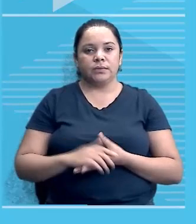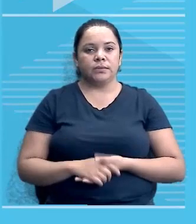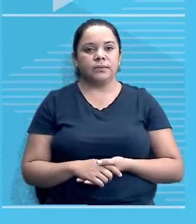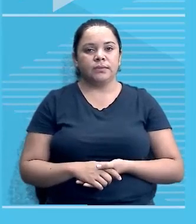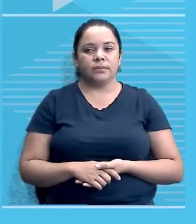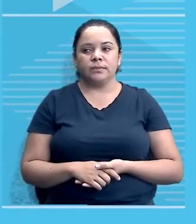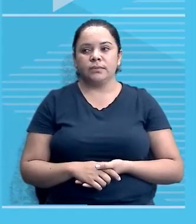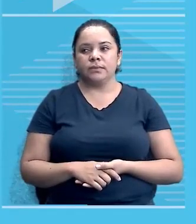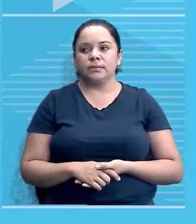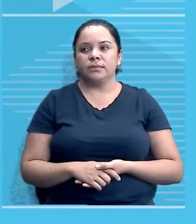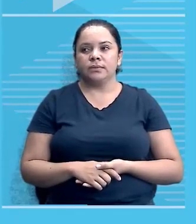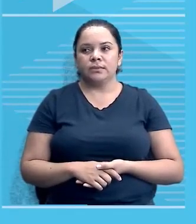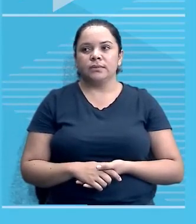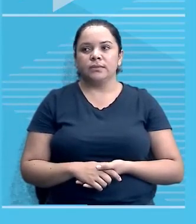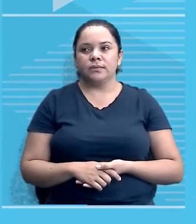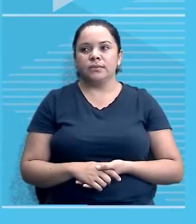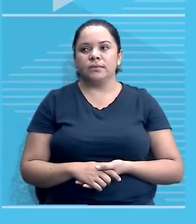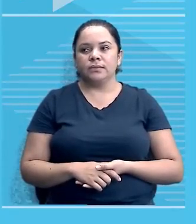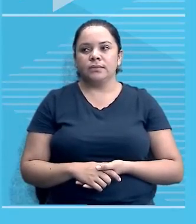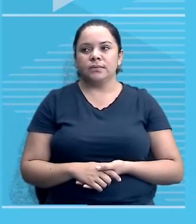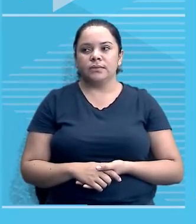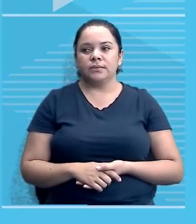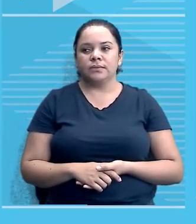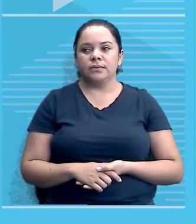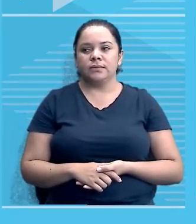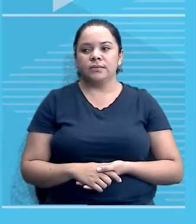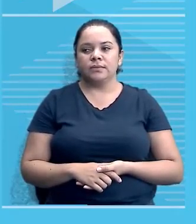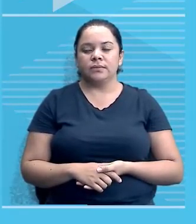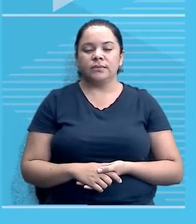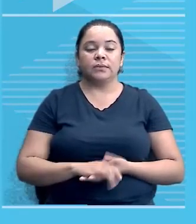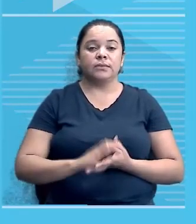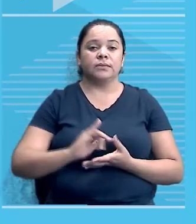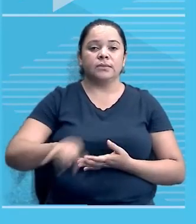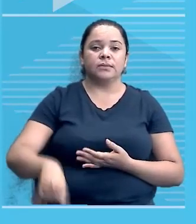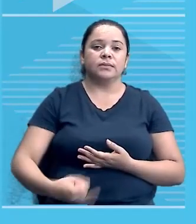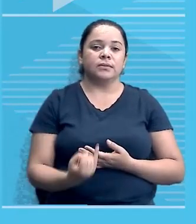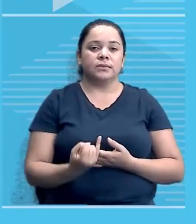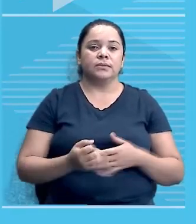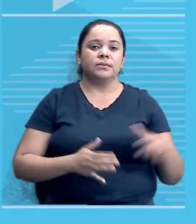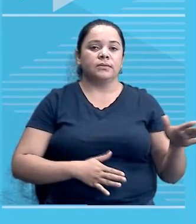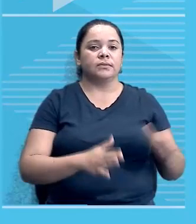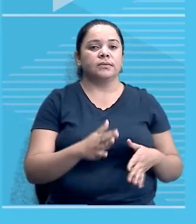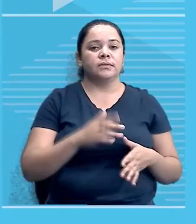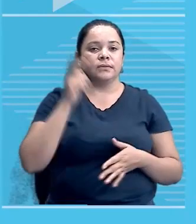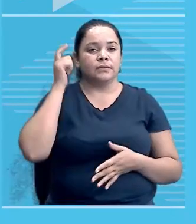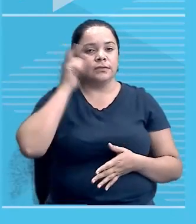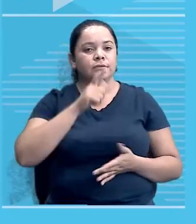aproveitar esses momentos, vão aproveitar esses momentos para conseguirem esses apoios.